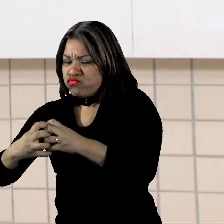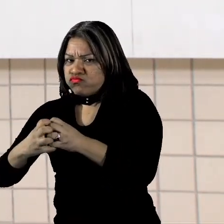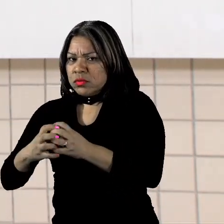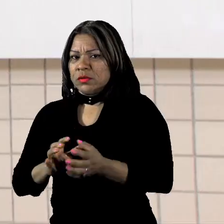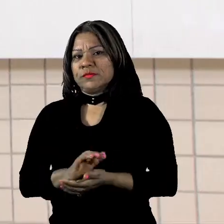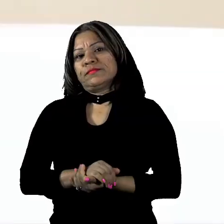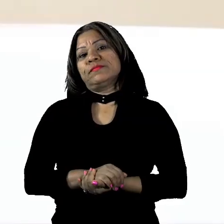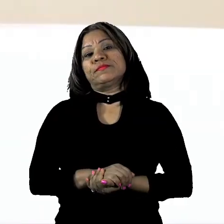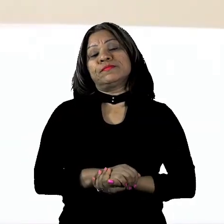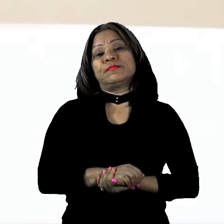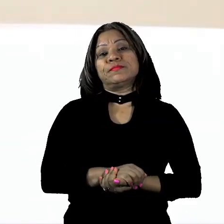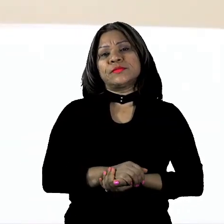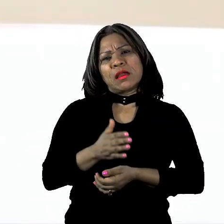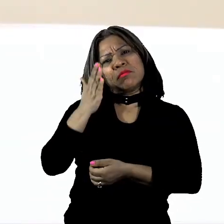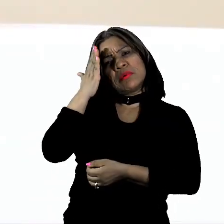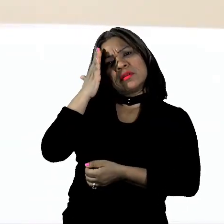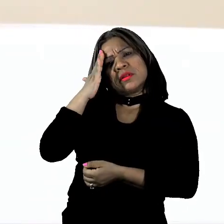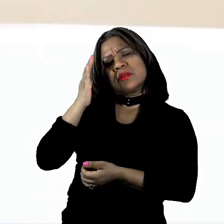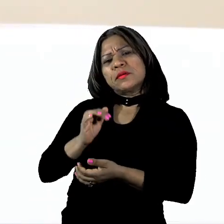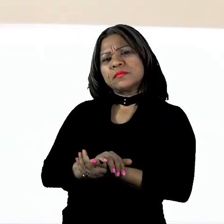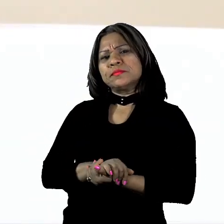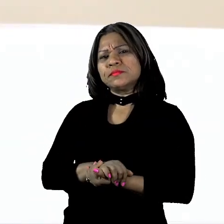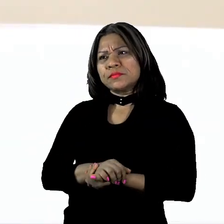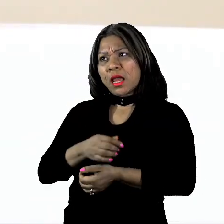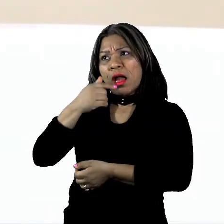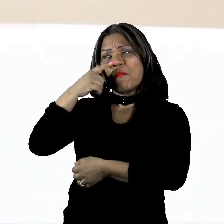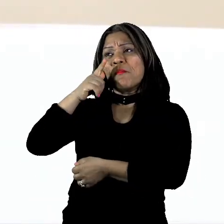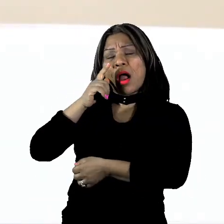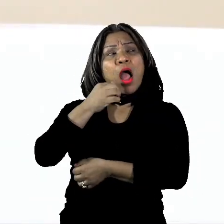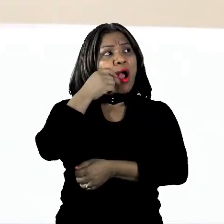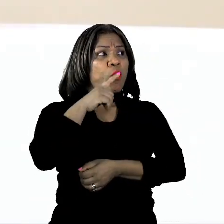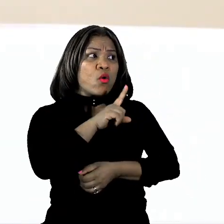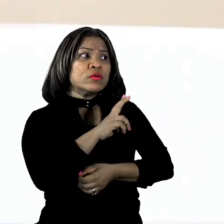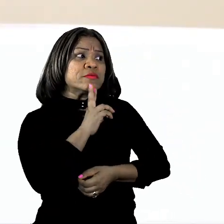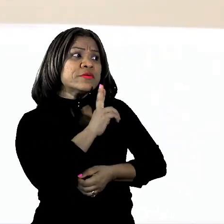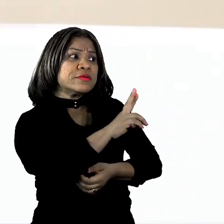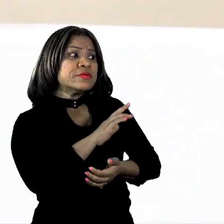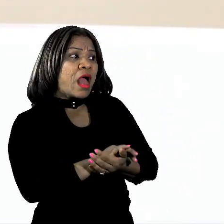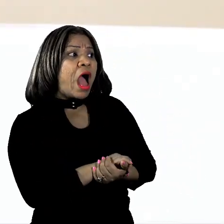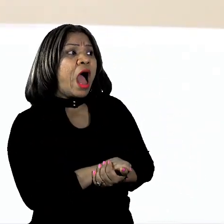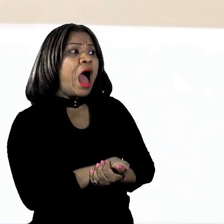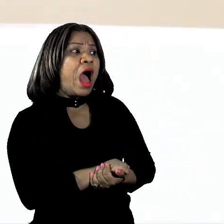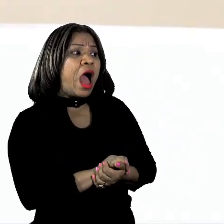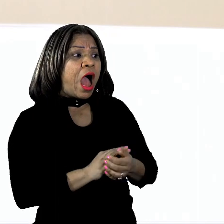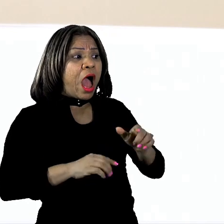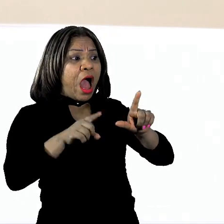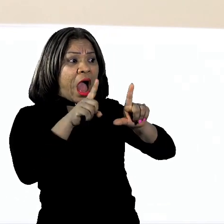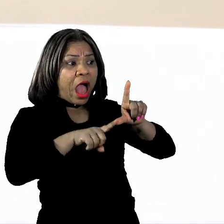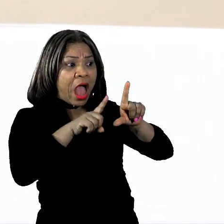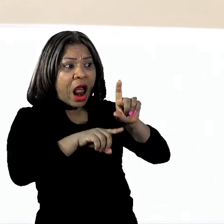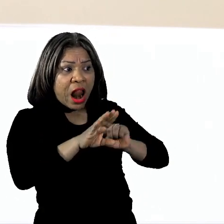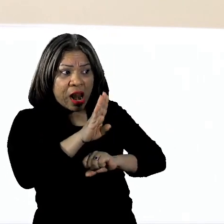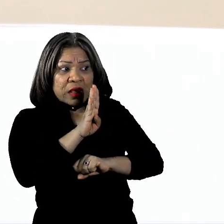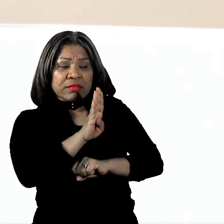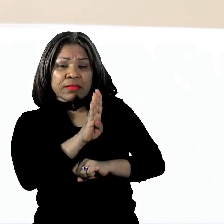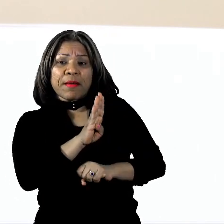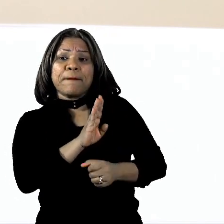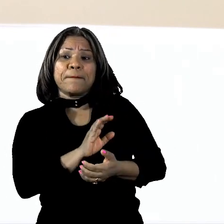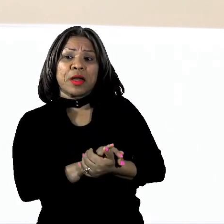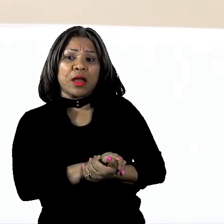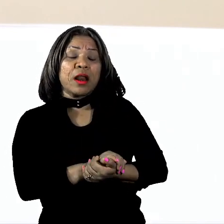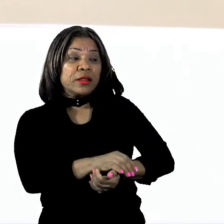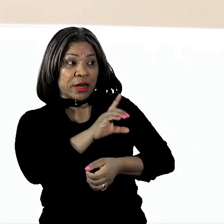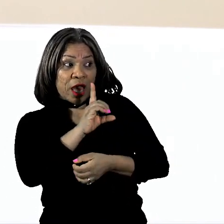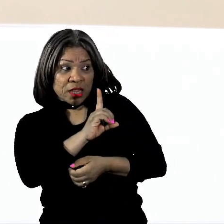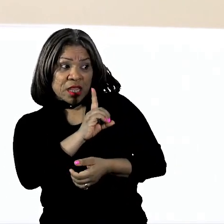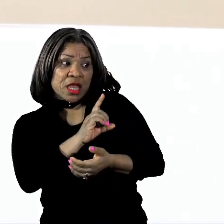qual é? Sim, prof, consegui sim. É a letra D, ficar em aglomerações é uma forma de